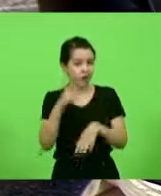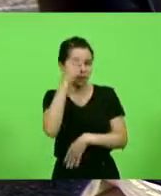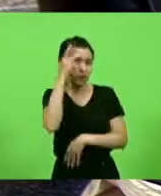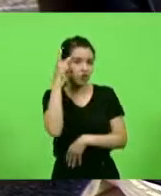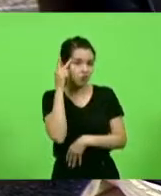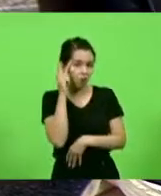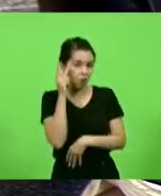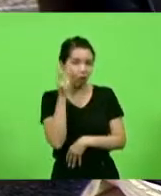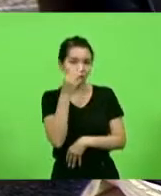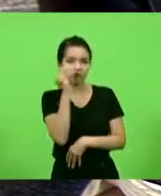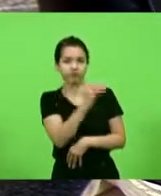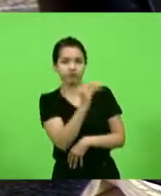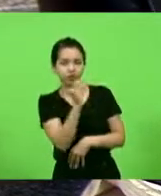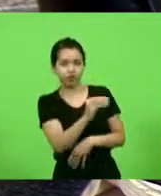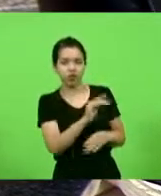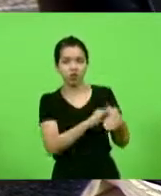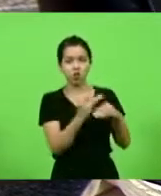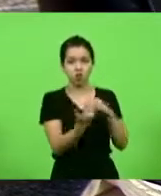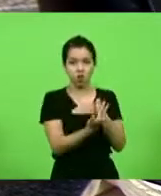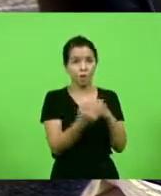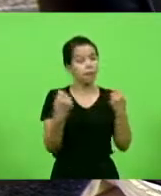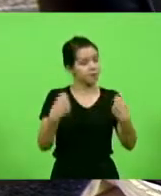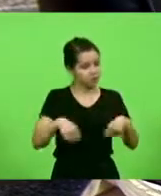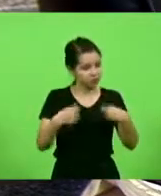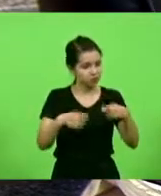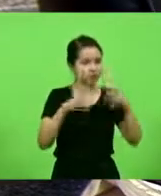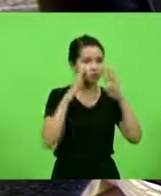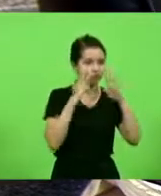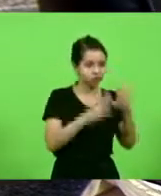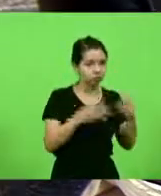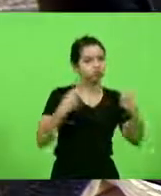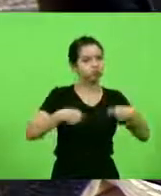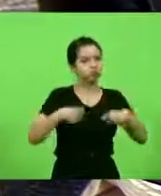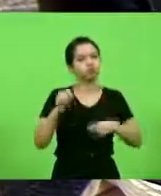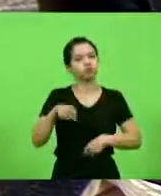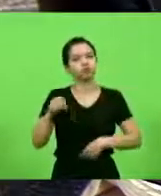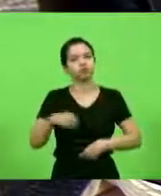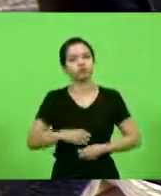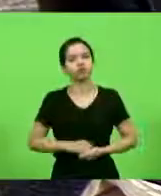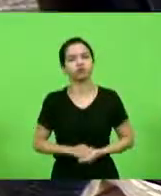os efeitos da rede social, mas deveriam ouvi-la sim. Parabéns, deputado Gessé Lopes.